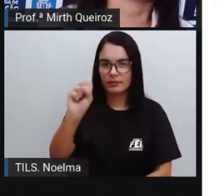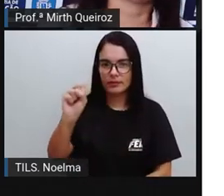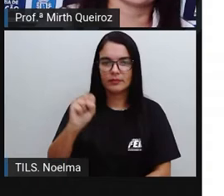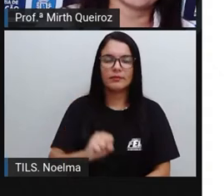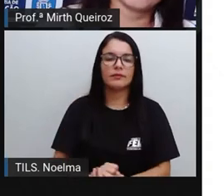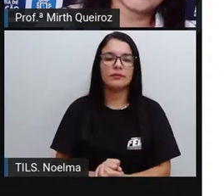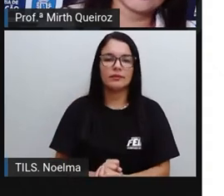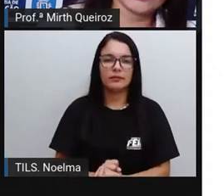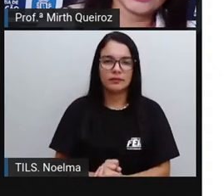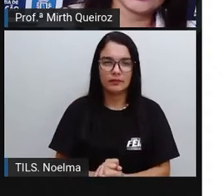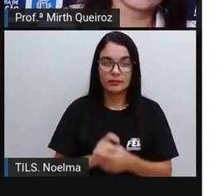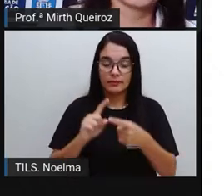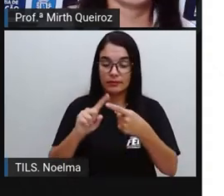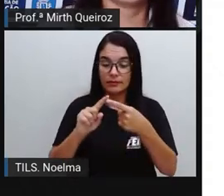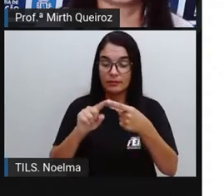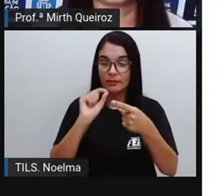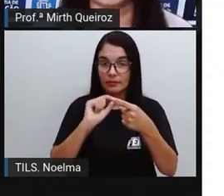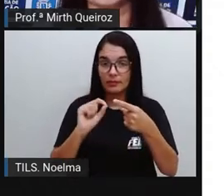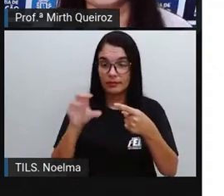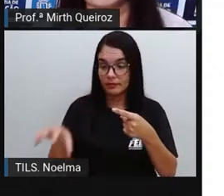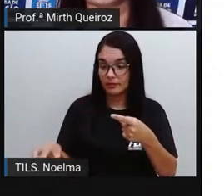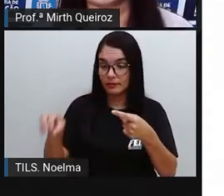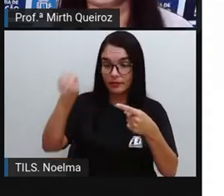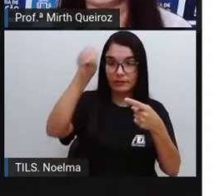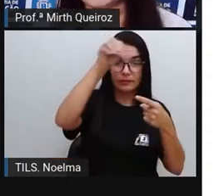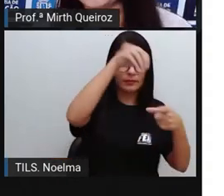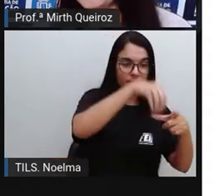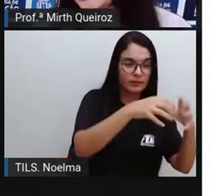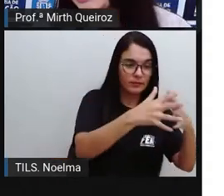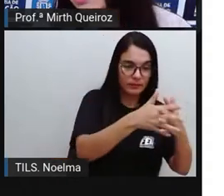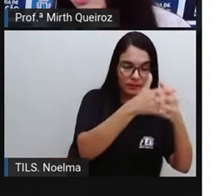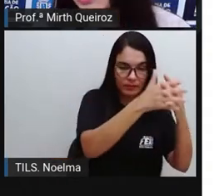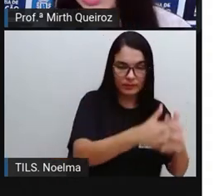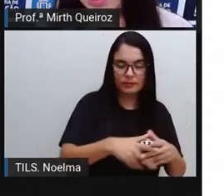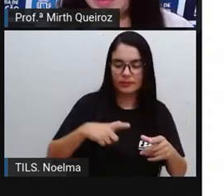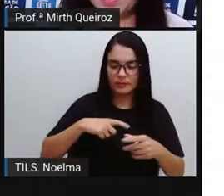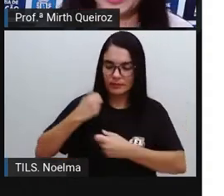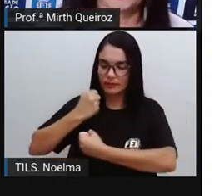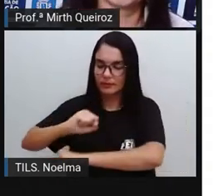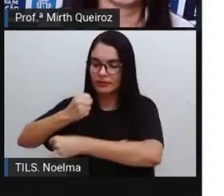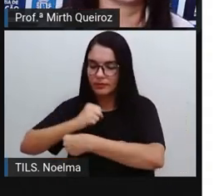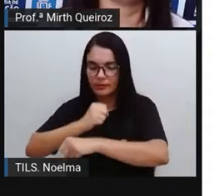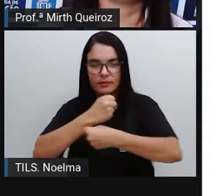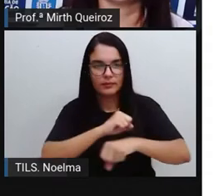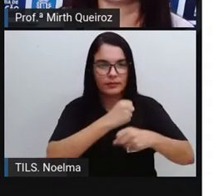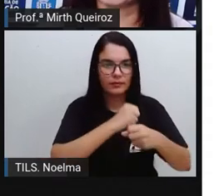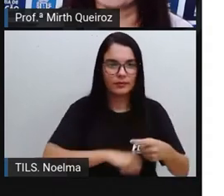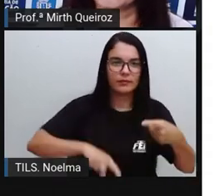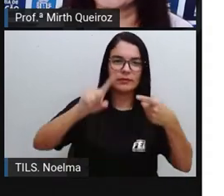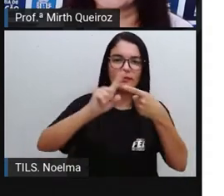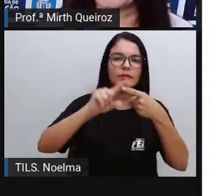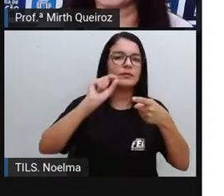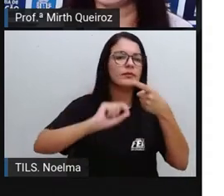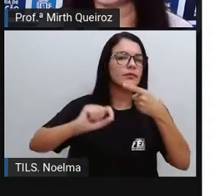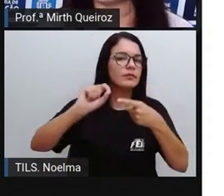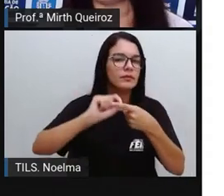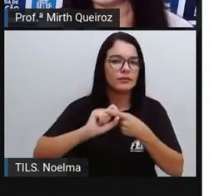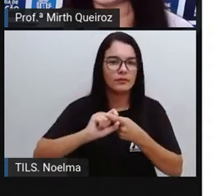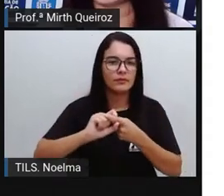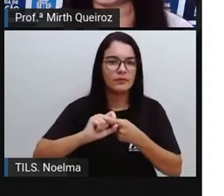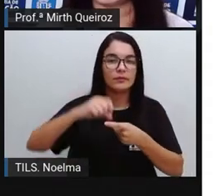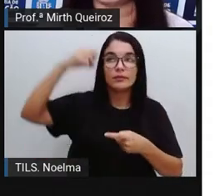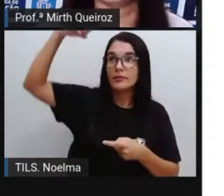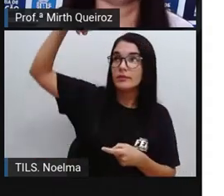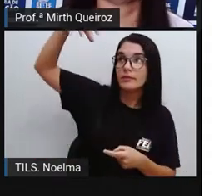Então temos a coleta do lixo Nós temos a limpeza e a varredura das ruas Nós temos outro serviço Que seria as